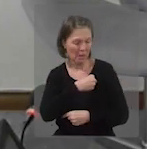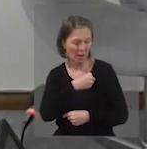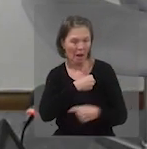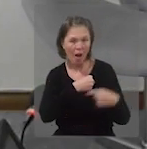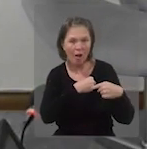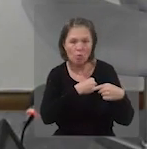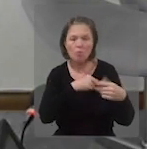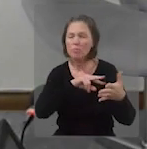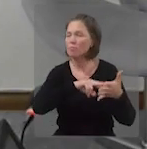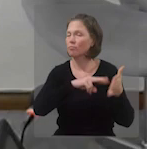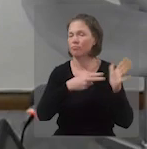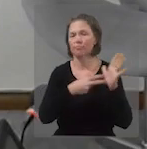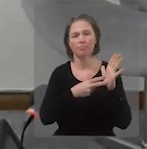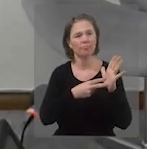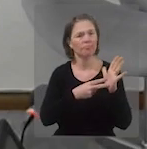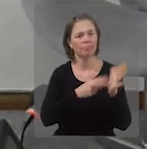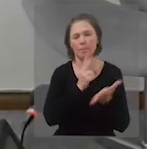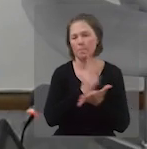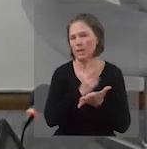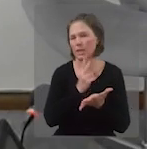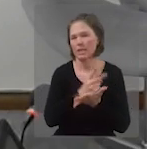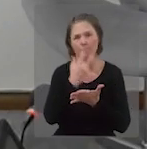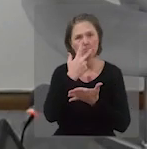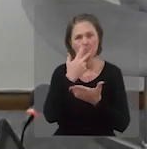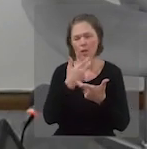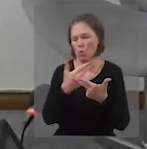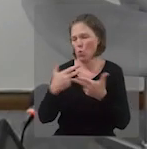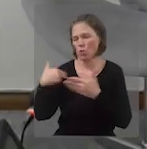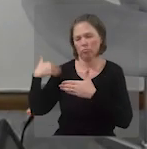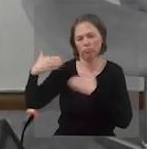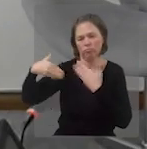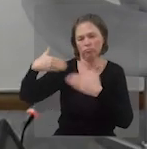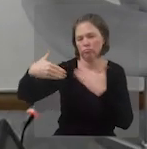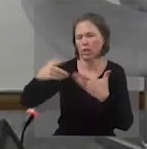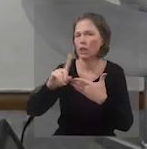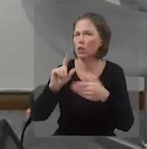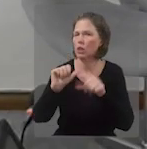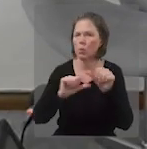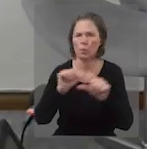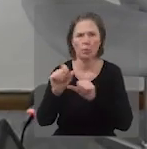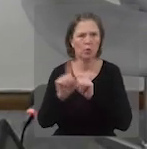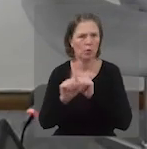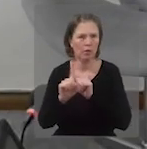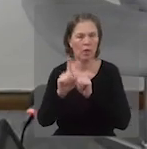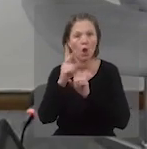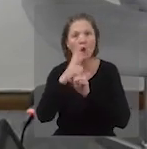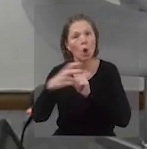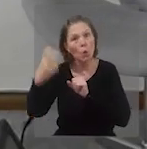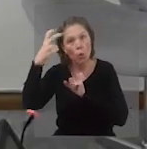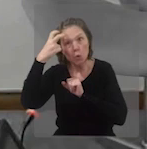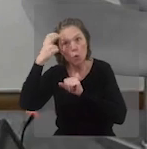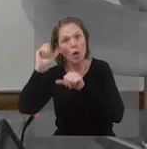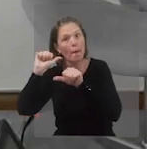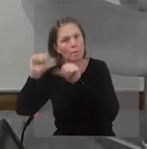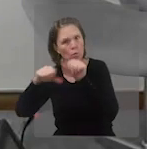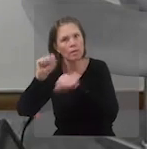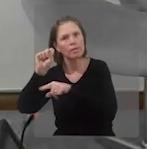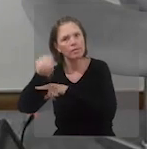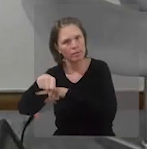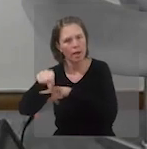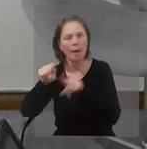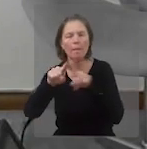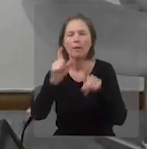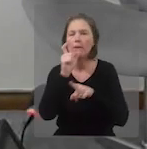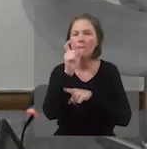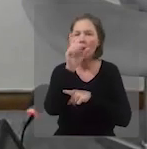tempo pós-moderno, com esse relativismo que não existe verdade absoluta, quer dizer, tudo isso foi na cultura muda, mas a palavra de